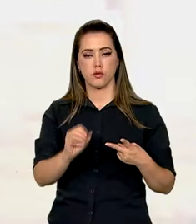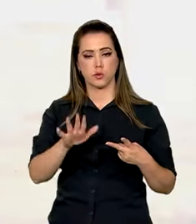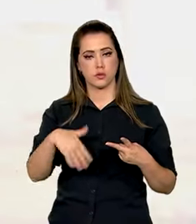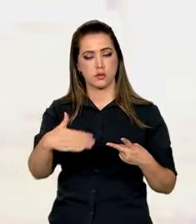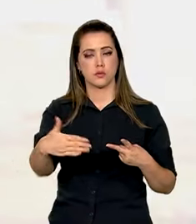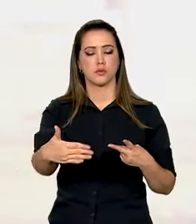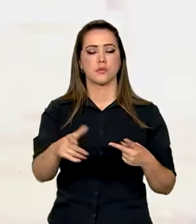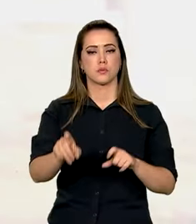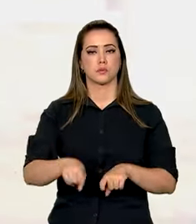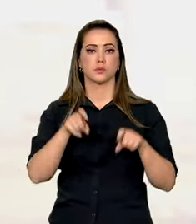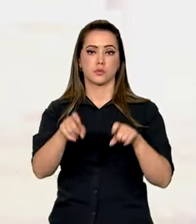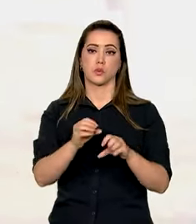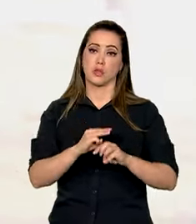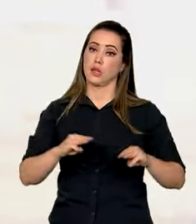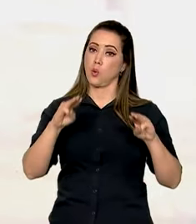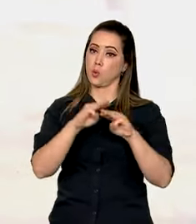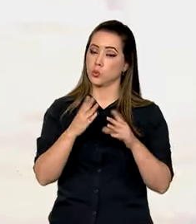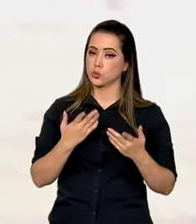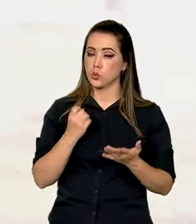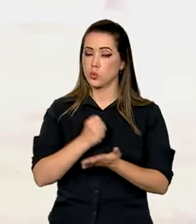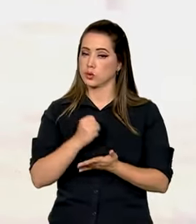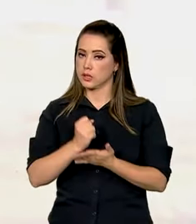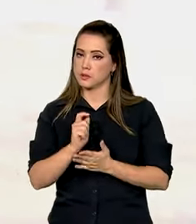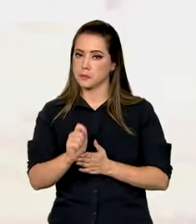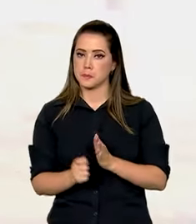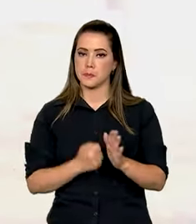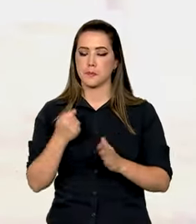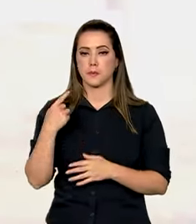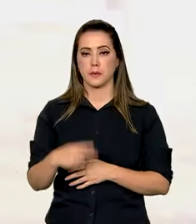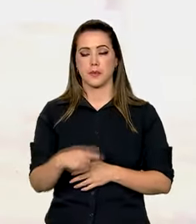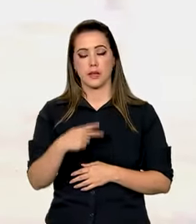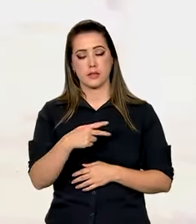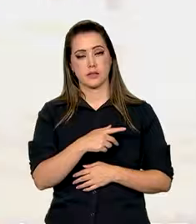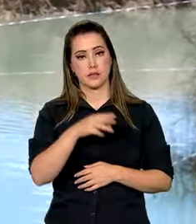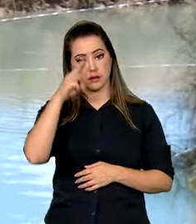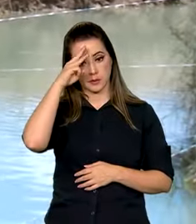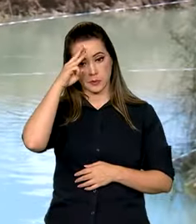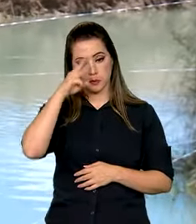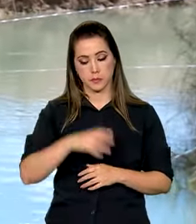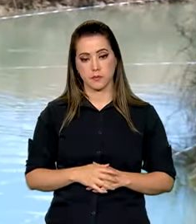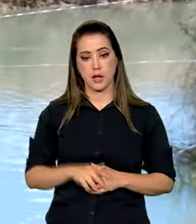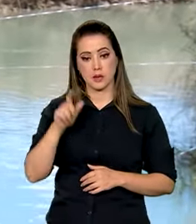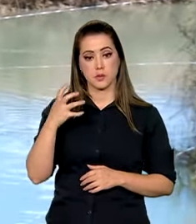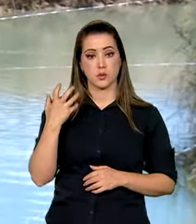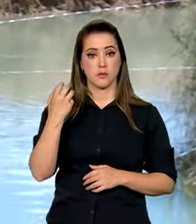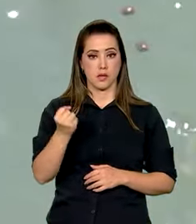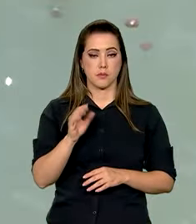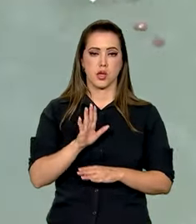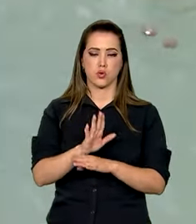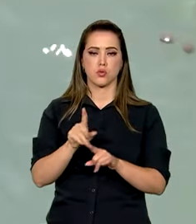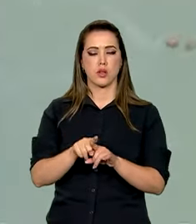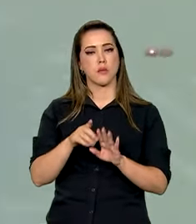Desenvolvimento Agrícola da ONU. O contrato foi assinado nesta terça-feira. Os beneficiados deverão